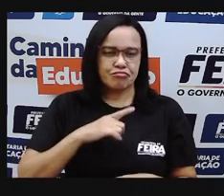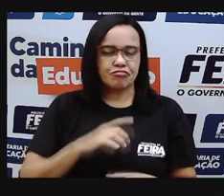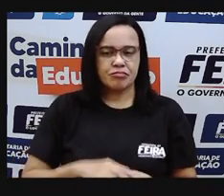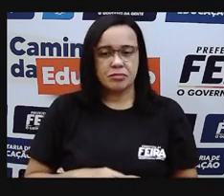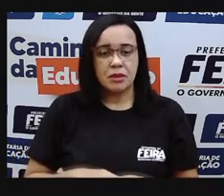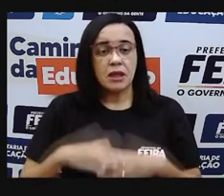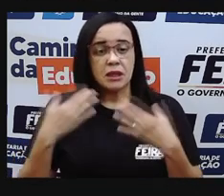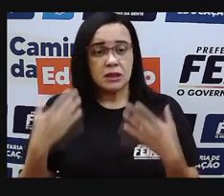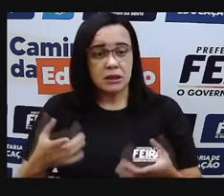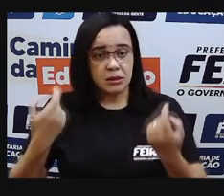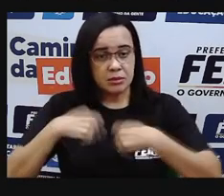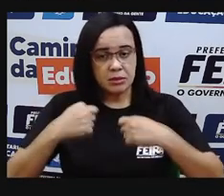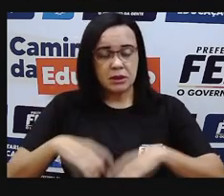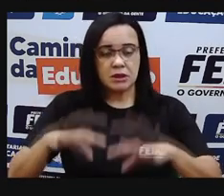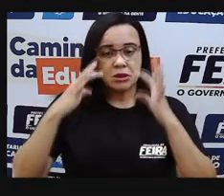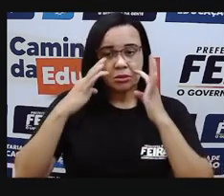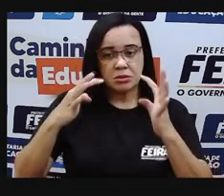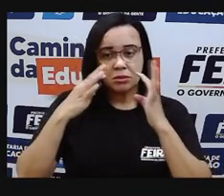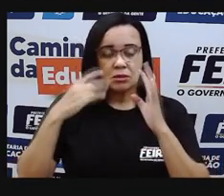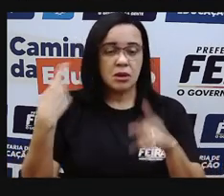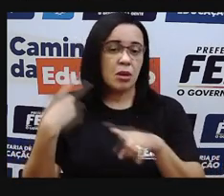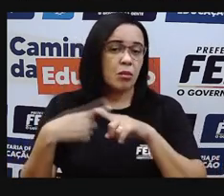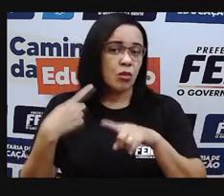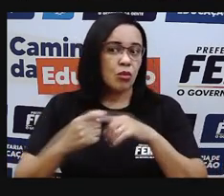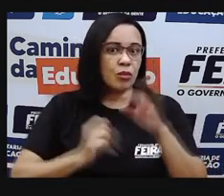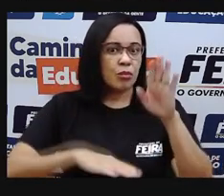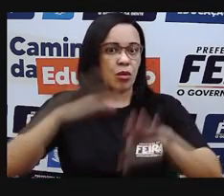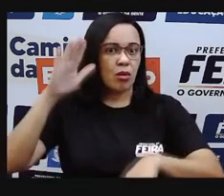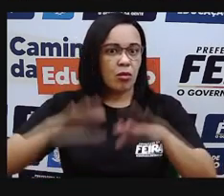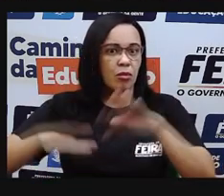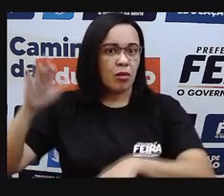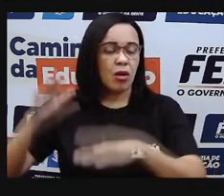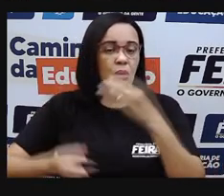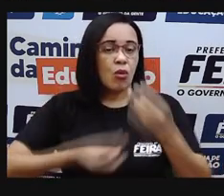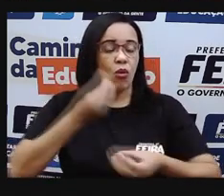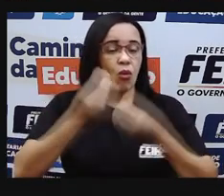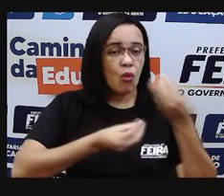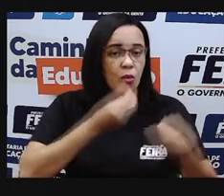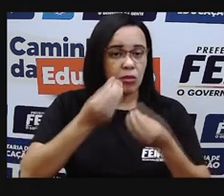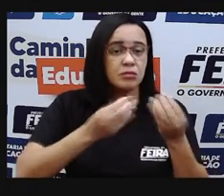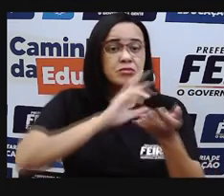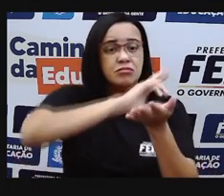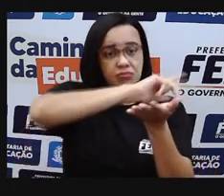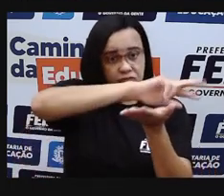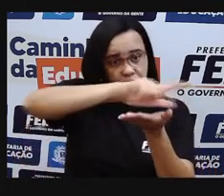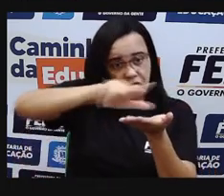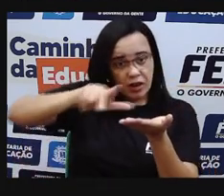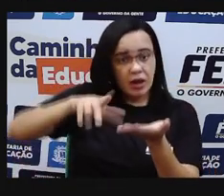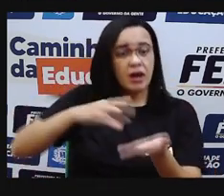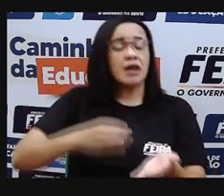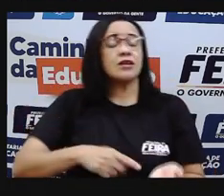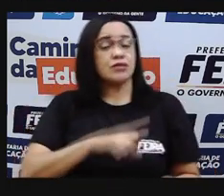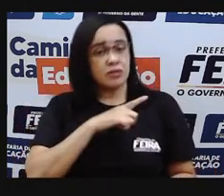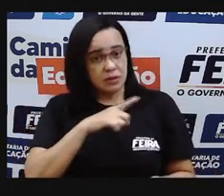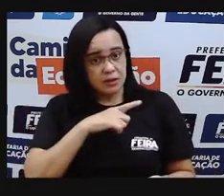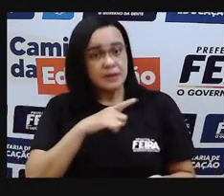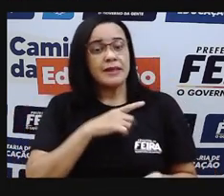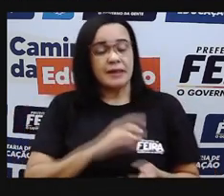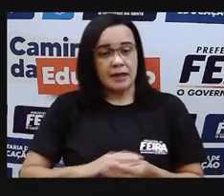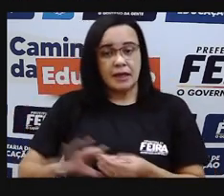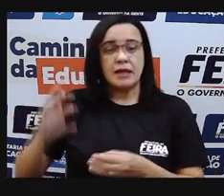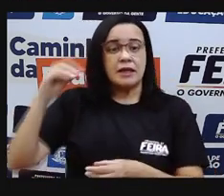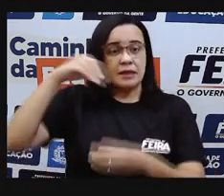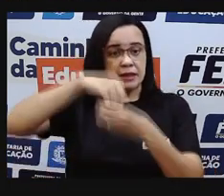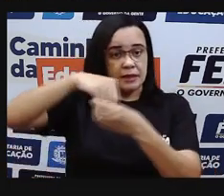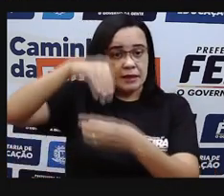proporções, a gente começa a perceber que existem vários gases diferentes compondo, fazendo